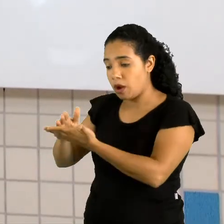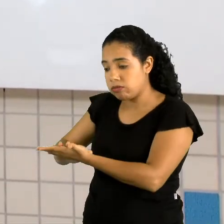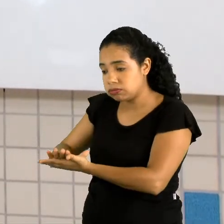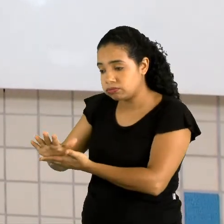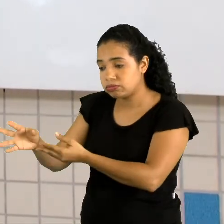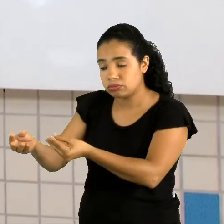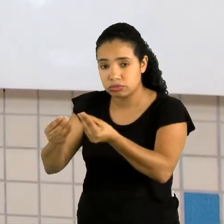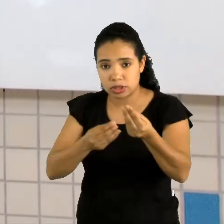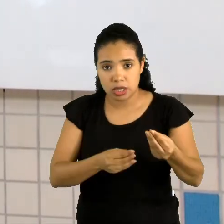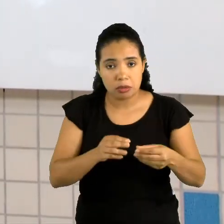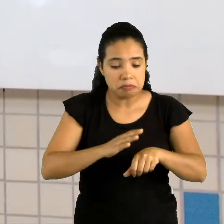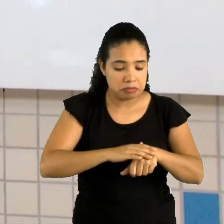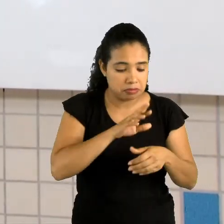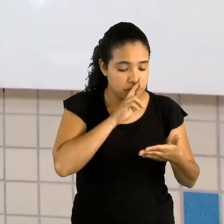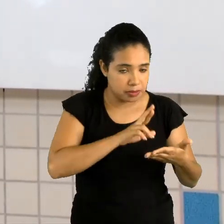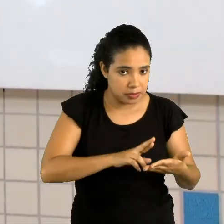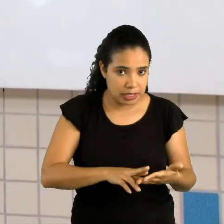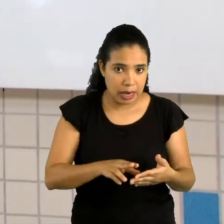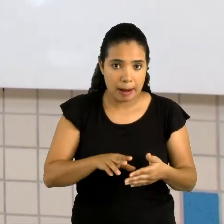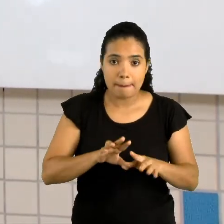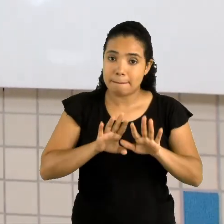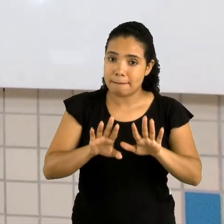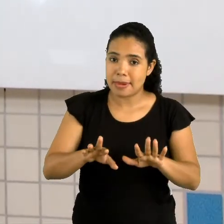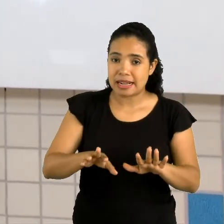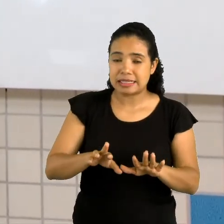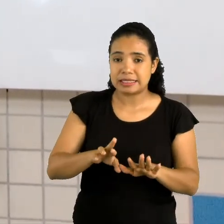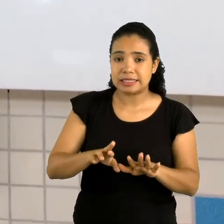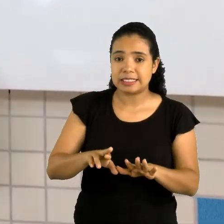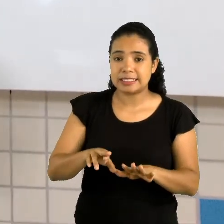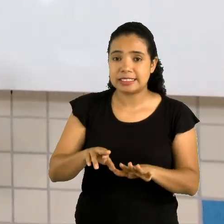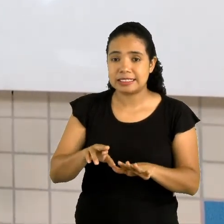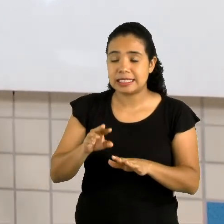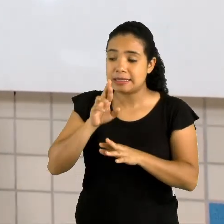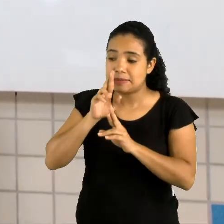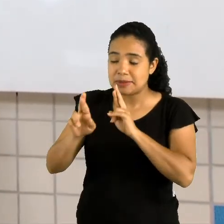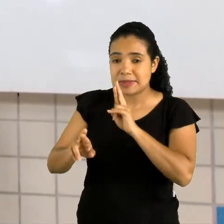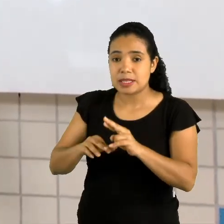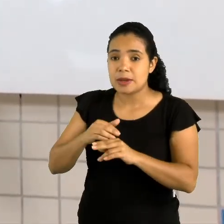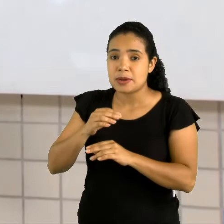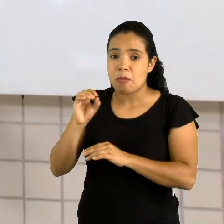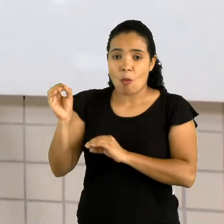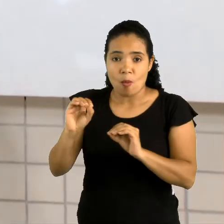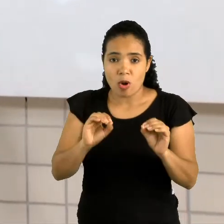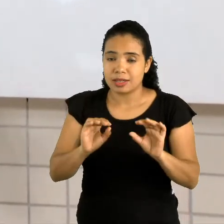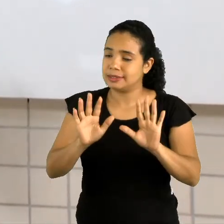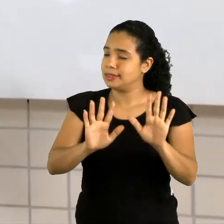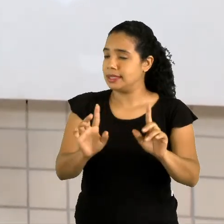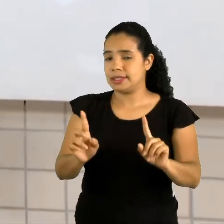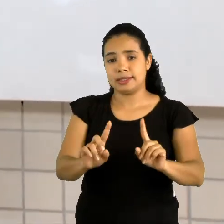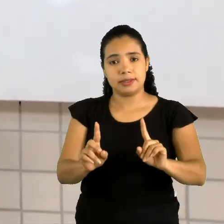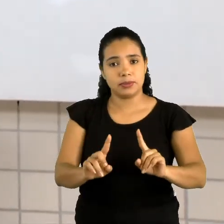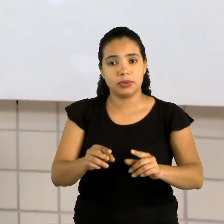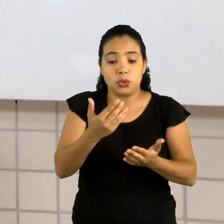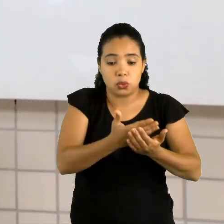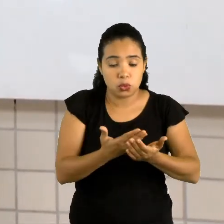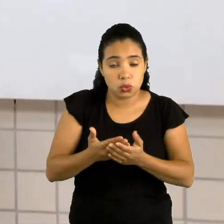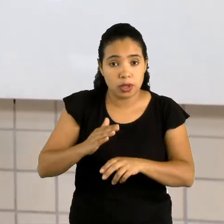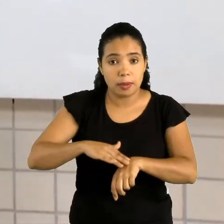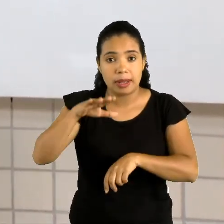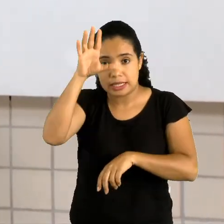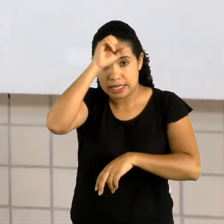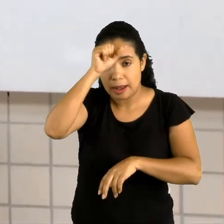possa fazer. Mas não pode ficar sem fazer, porque quando mais a gente estuda, mais a gente aprende. E